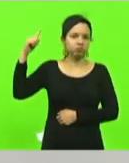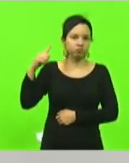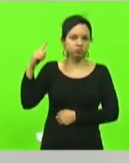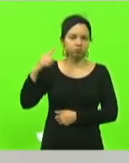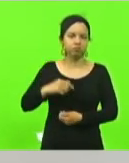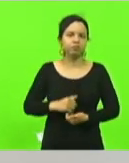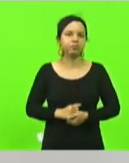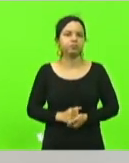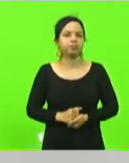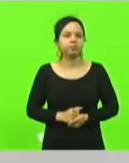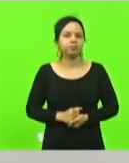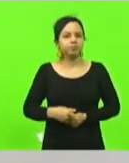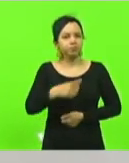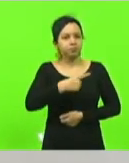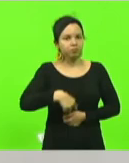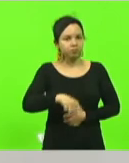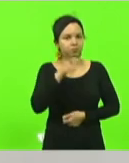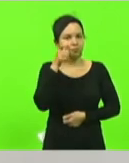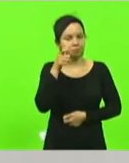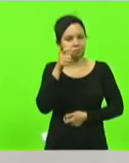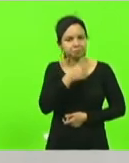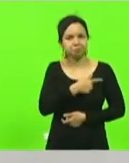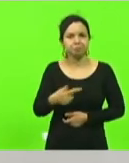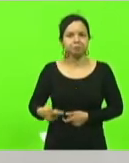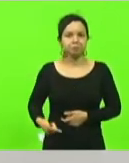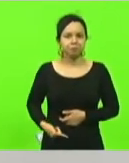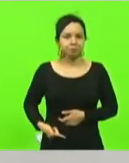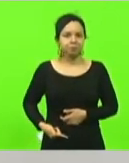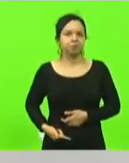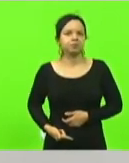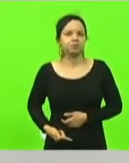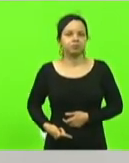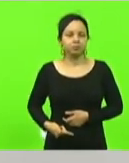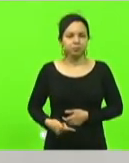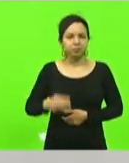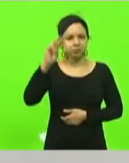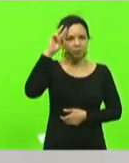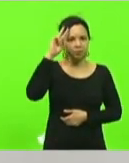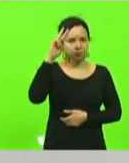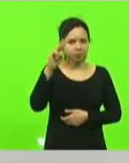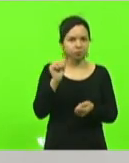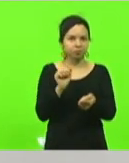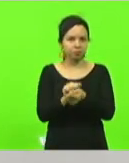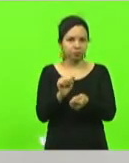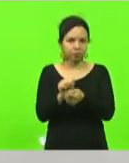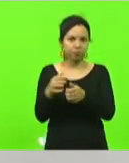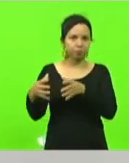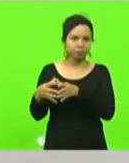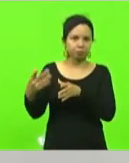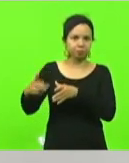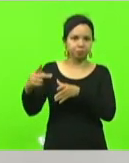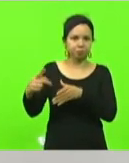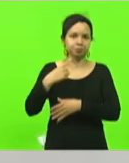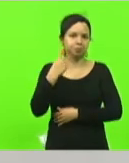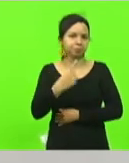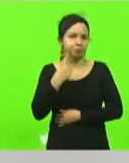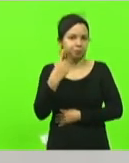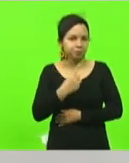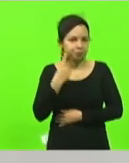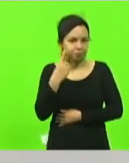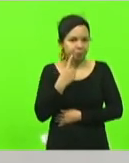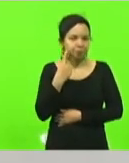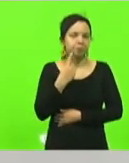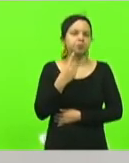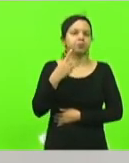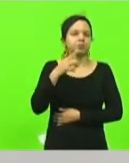acompanhamos o governador com a sua comitiva com vários deputados deputada por todo o nosso sul